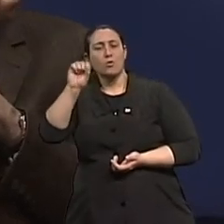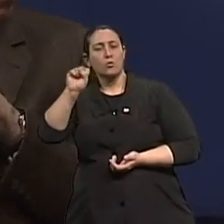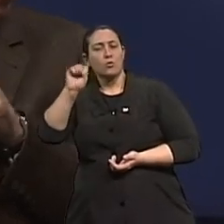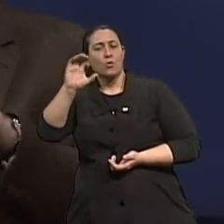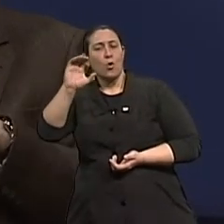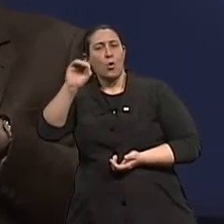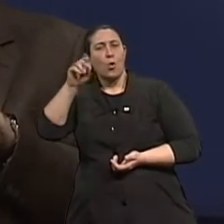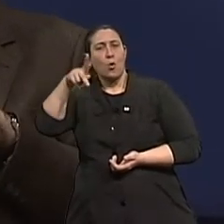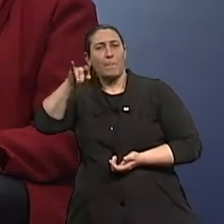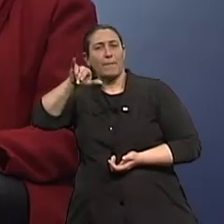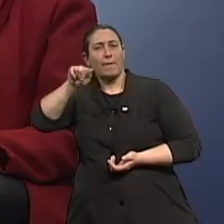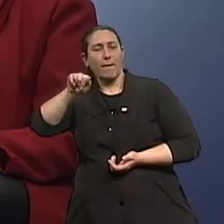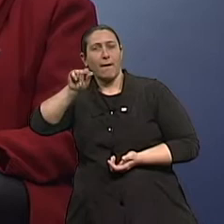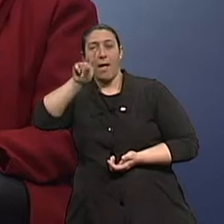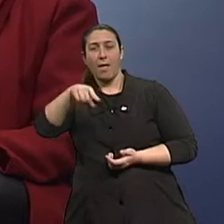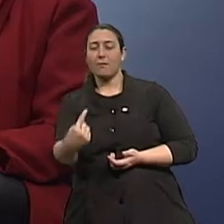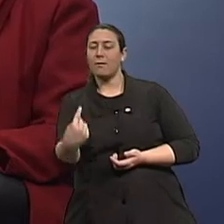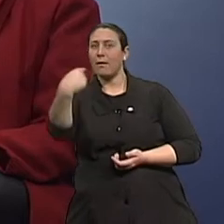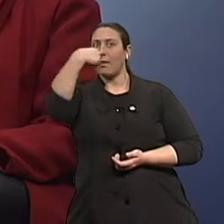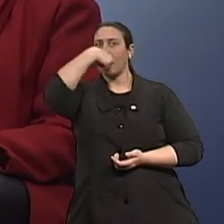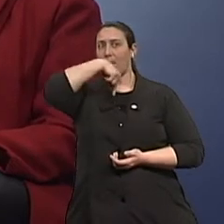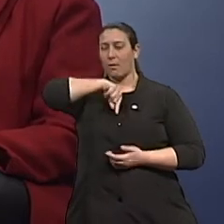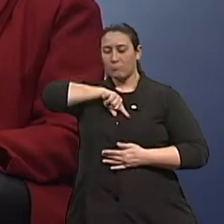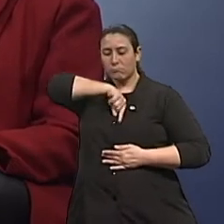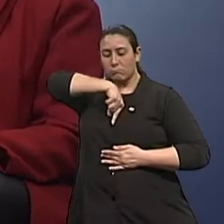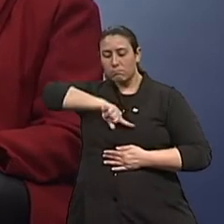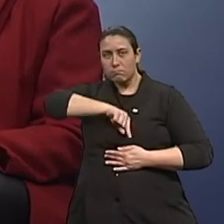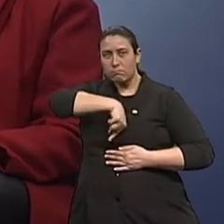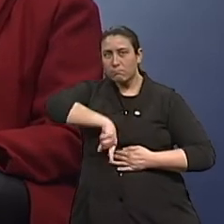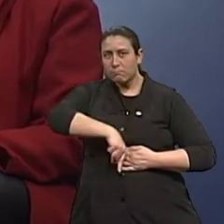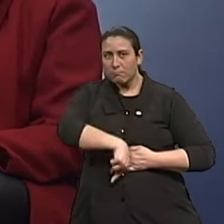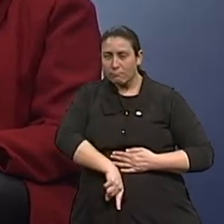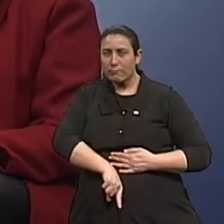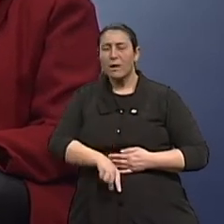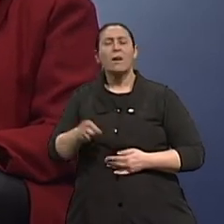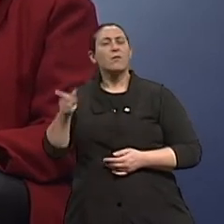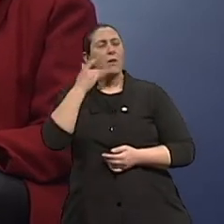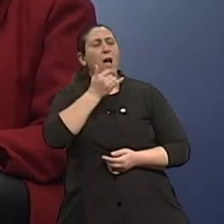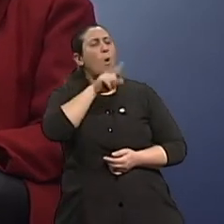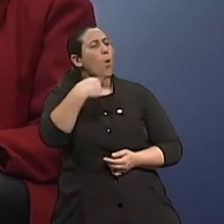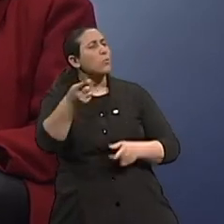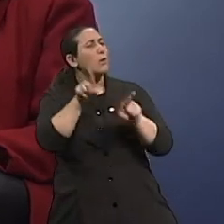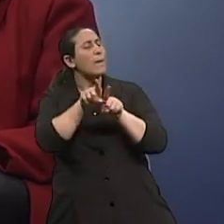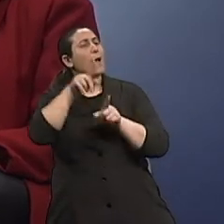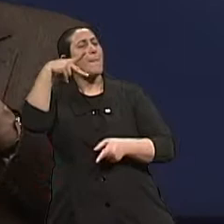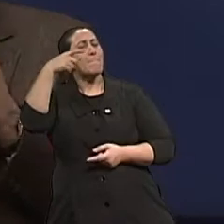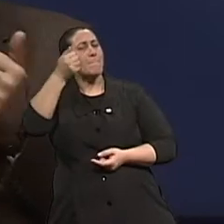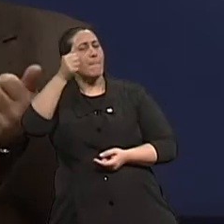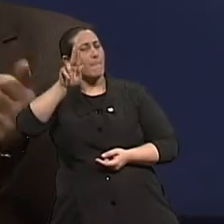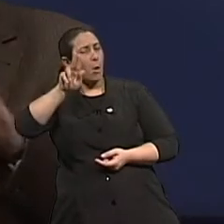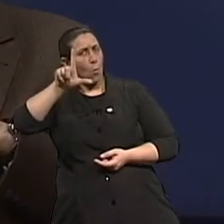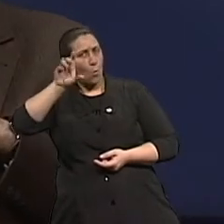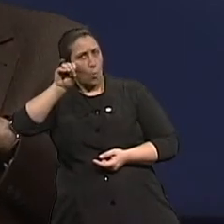o intestino grosso. O reto e o intestino grosso. O primeiro exame, colonoscopia, muita gente está pedindo, muitos médicos estão pedindo.